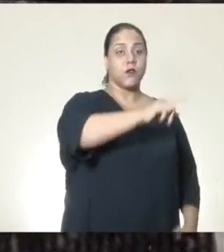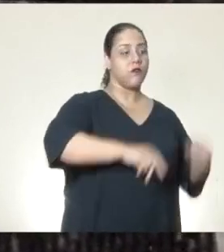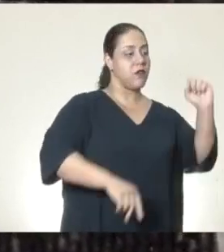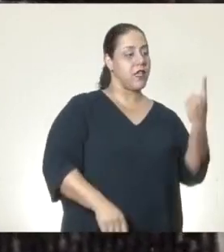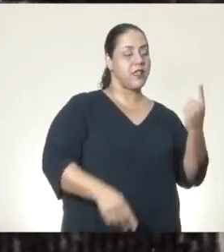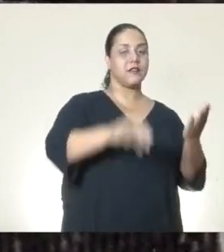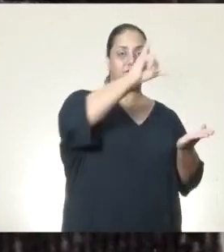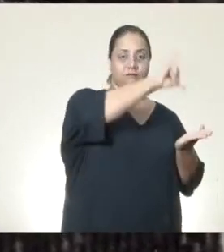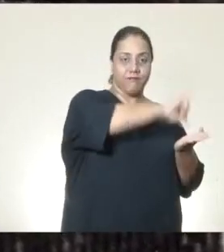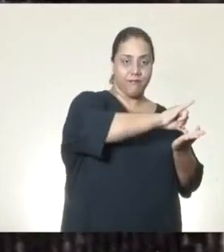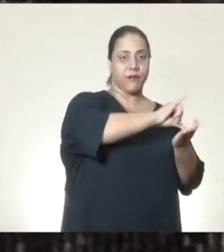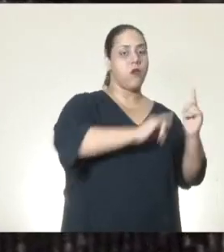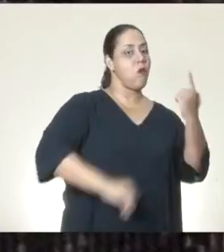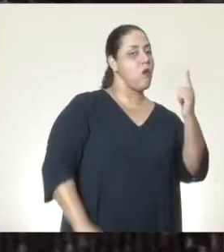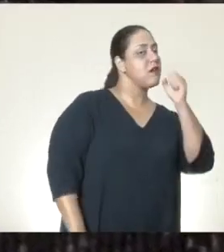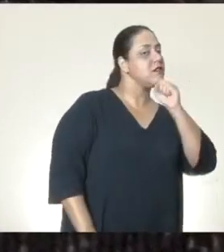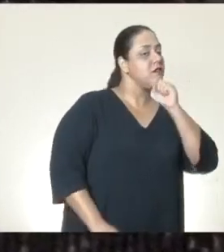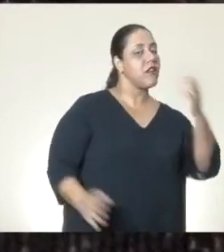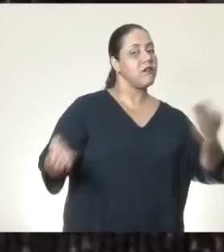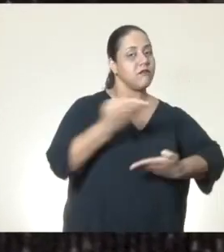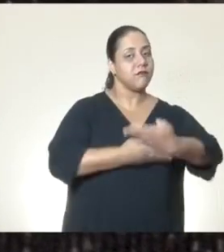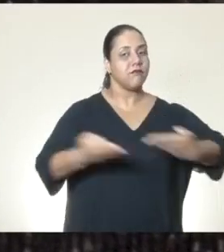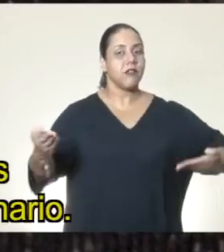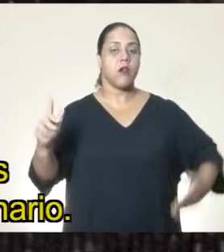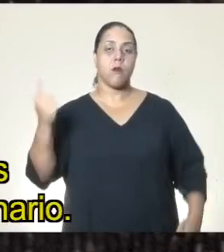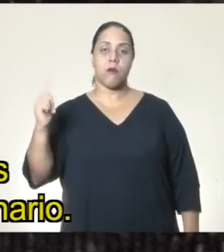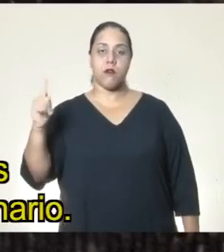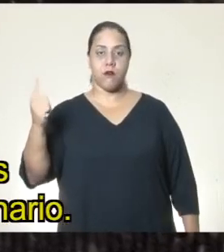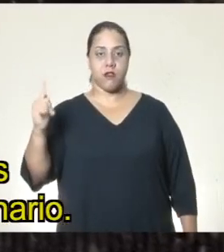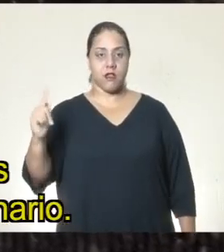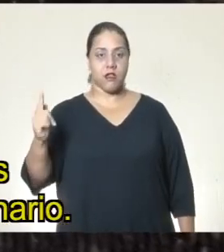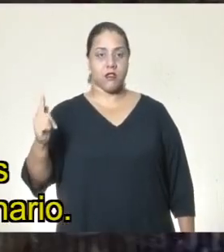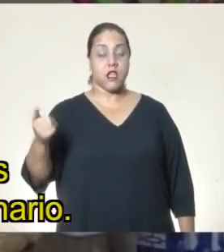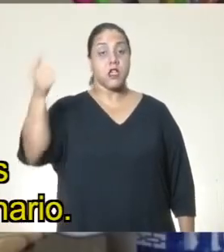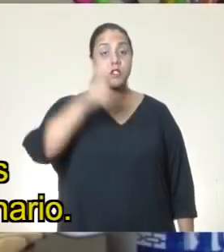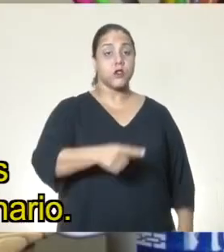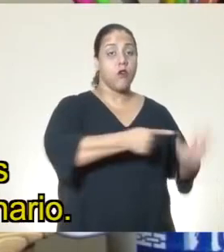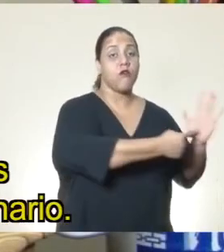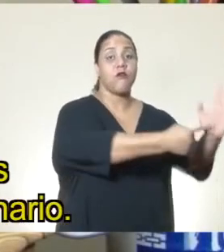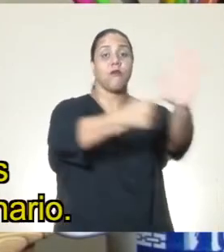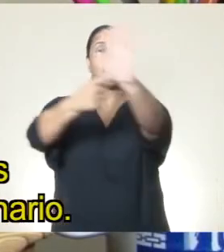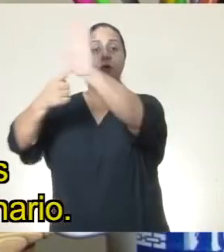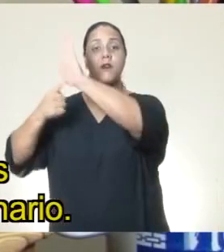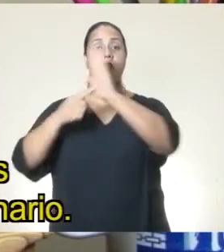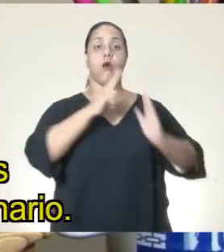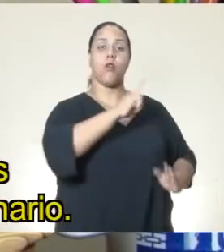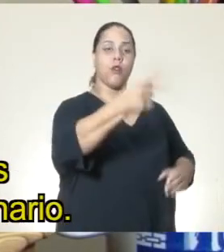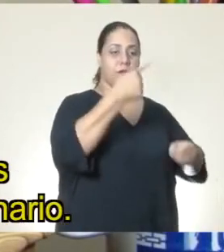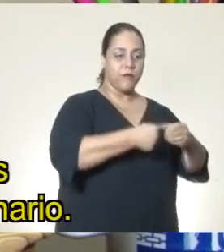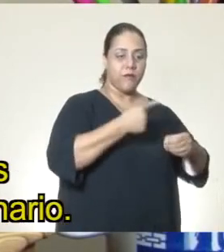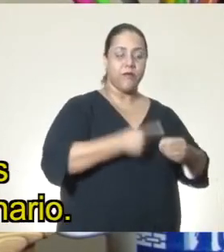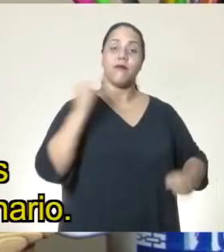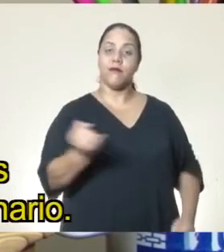pouco da questão da transferência da capital. Voltar a mostrar o nome da cidade,